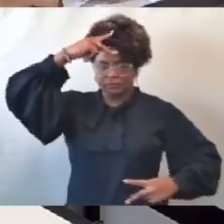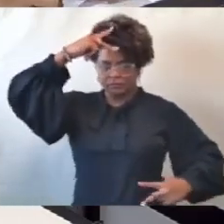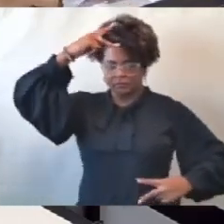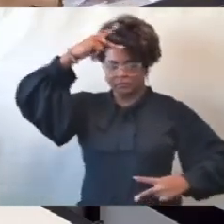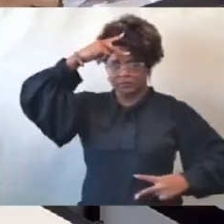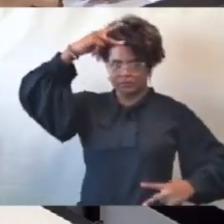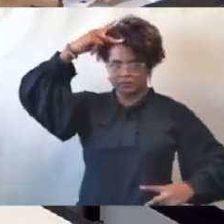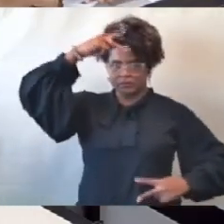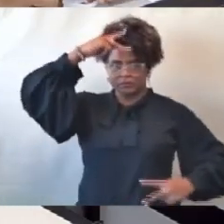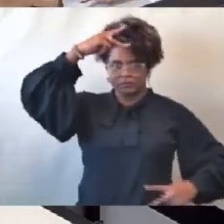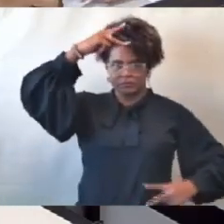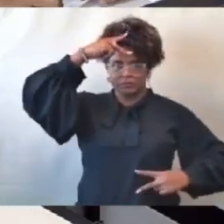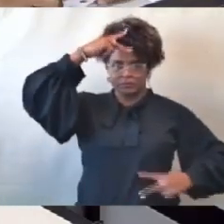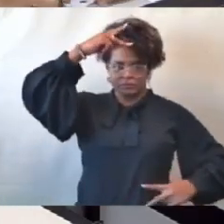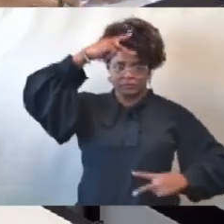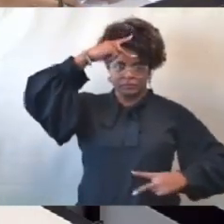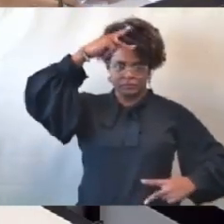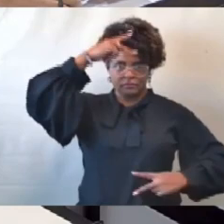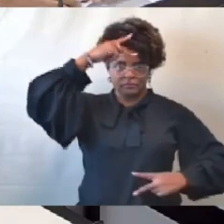Levantou a mão, pode falar.